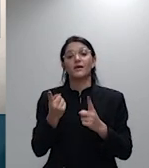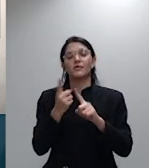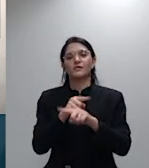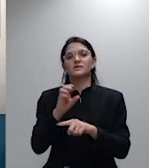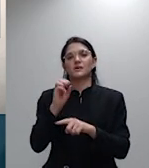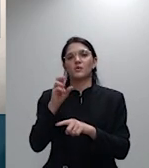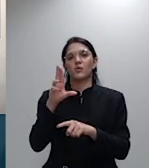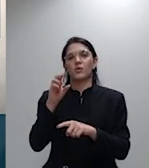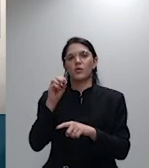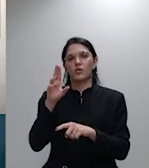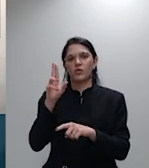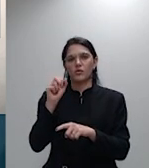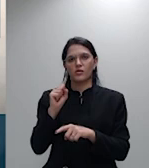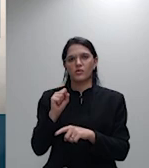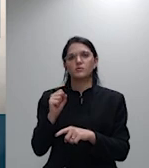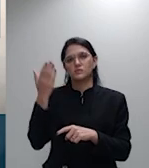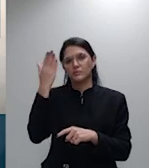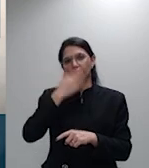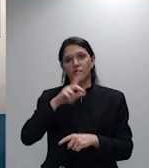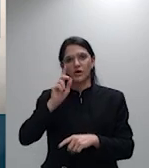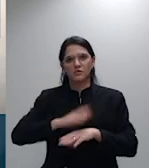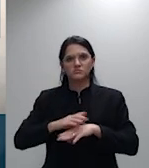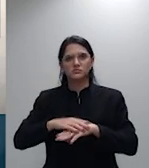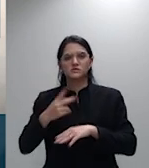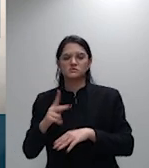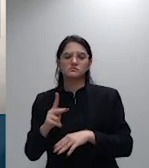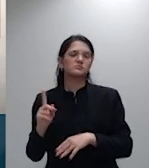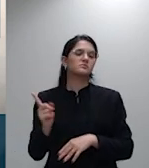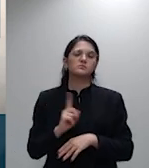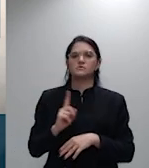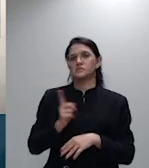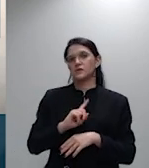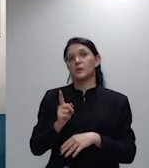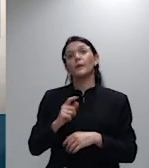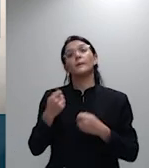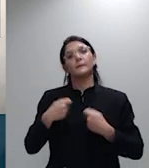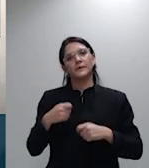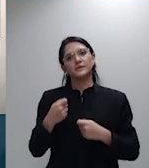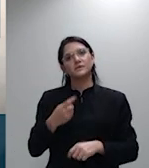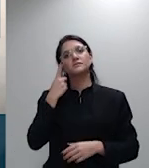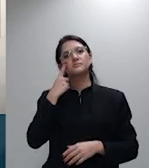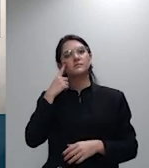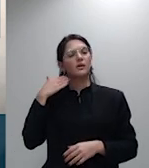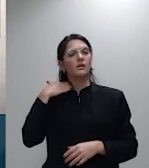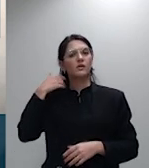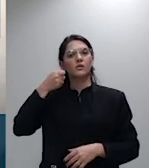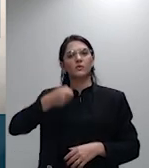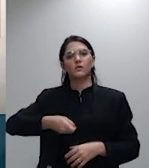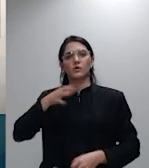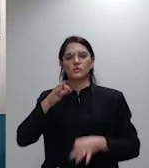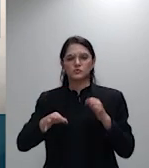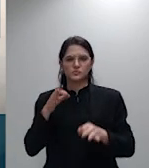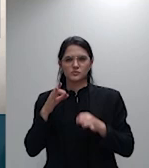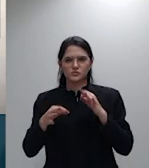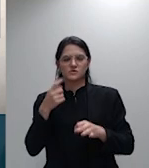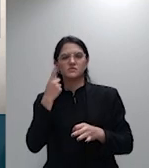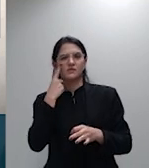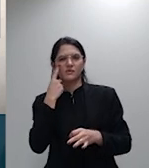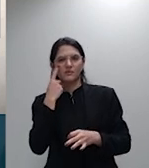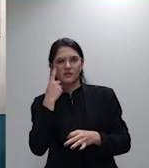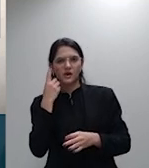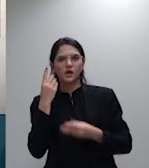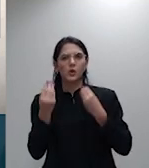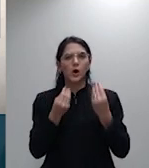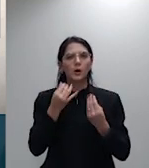a imediata procedência da ação, cabendo ao magistrado apreciar os aspectos de verossimilhança da alegação do